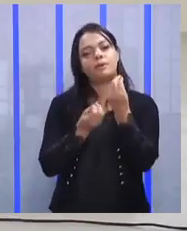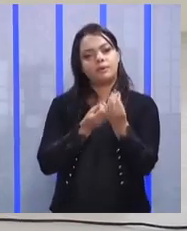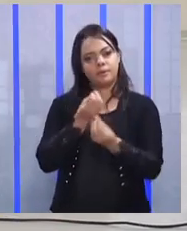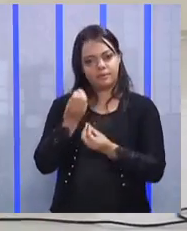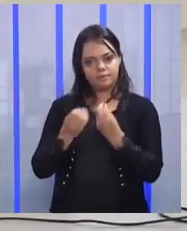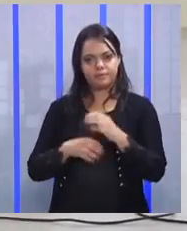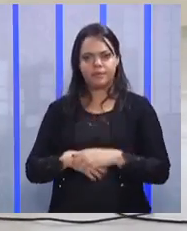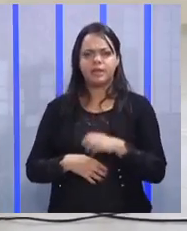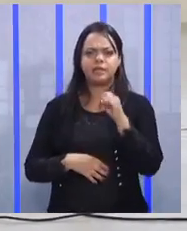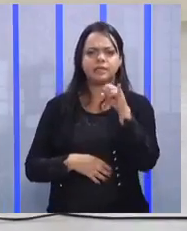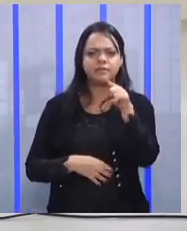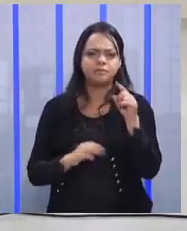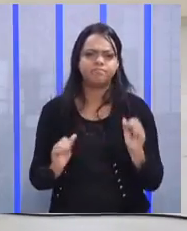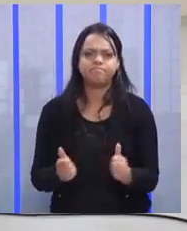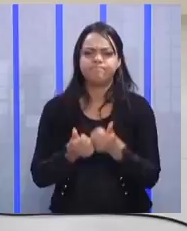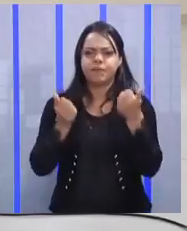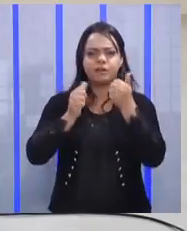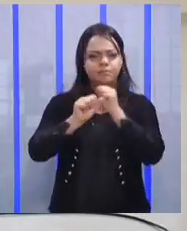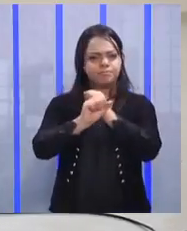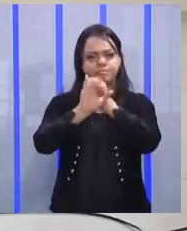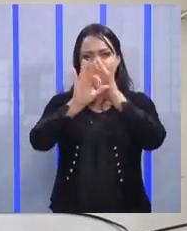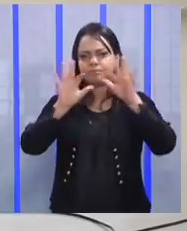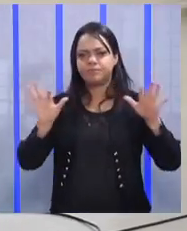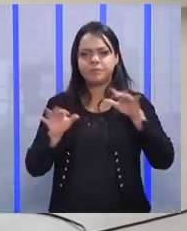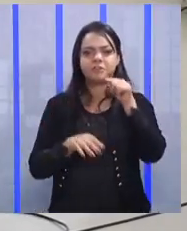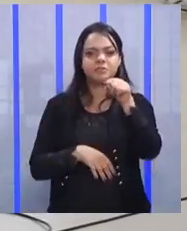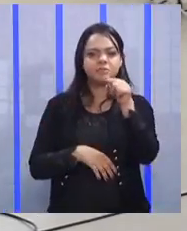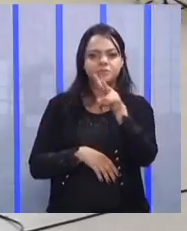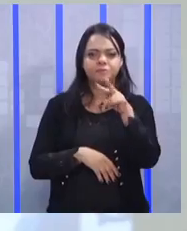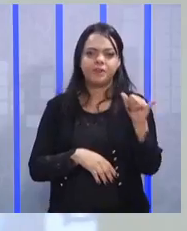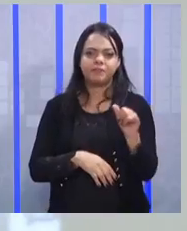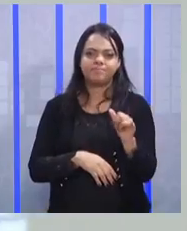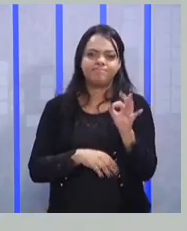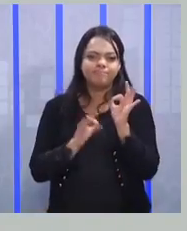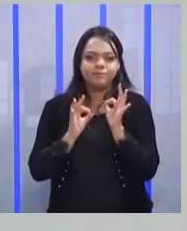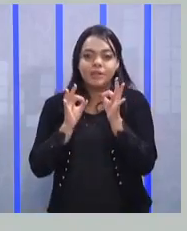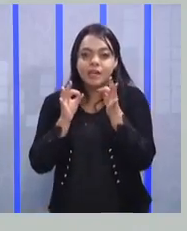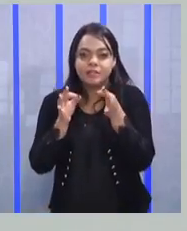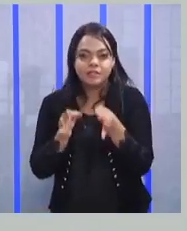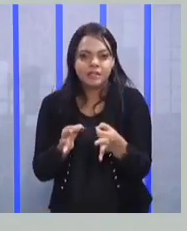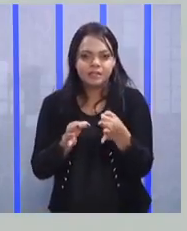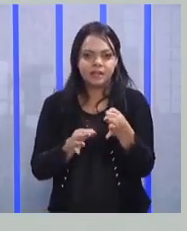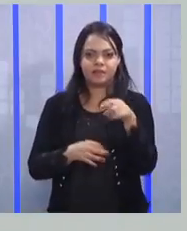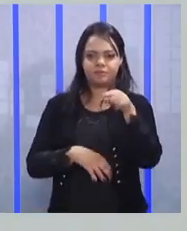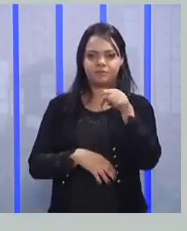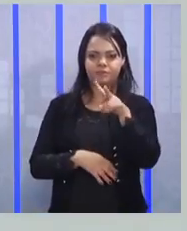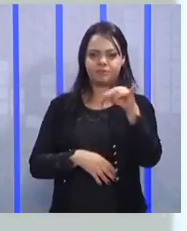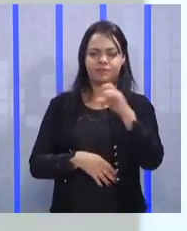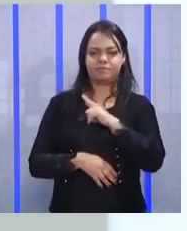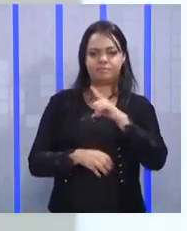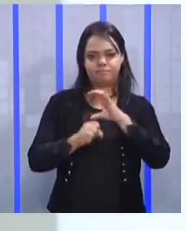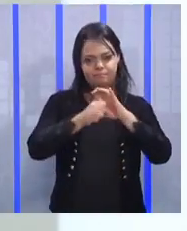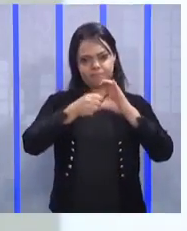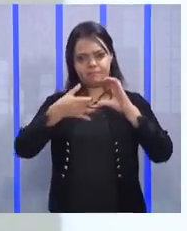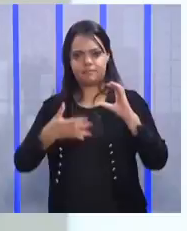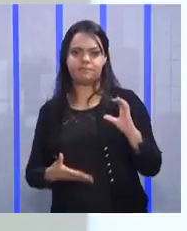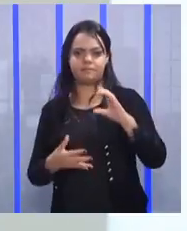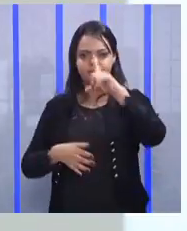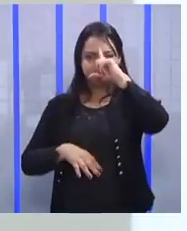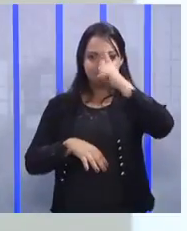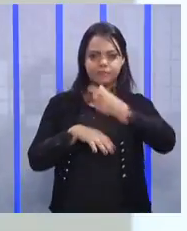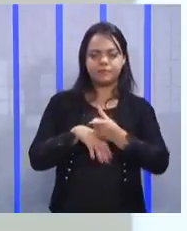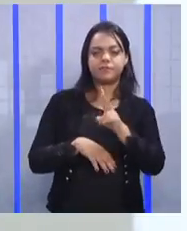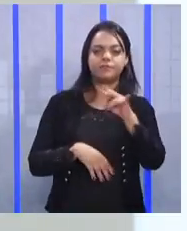Se você melhorar a sua clareza, você vai ser mais exato, você vai ter uma característica de um grande líder, você vai ter